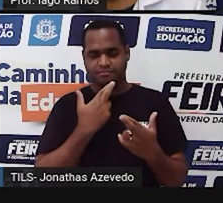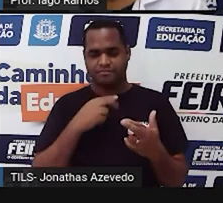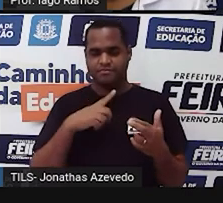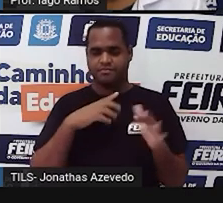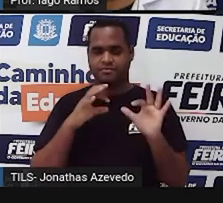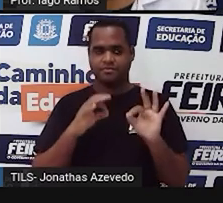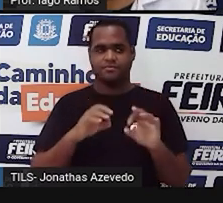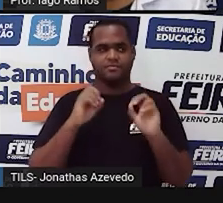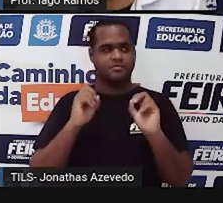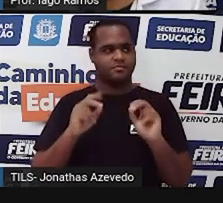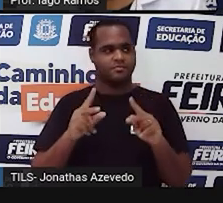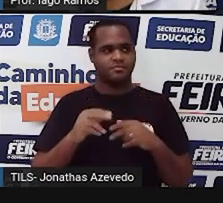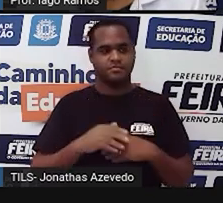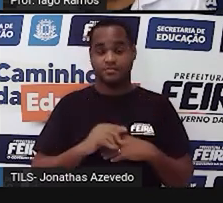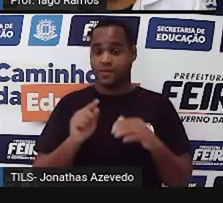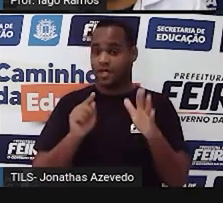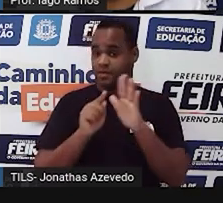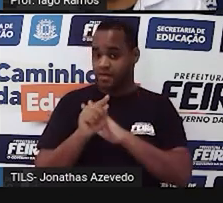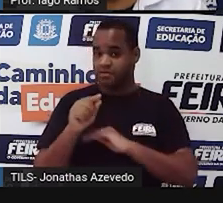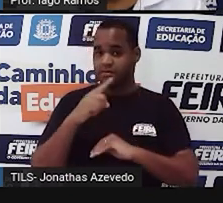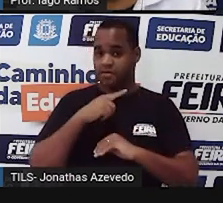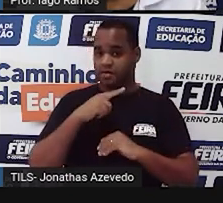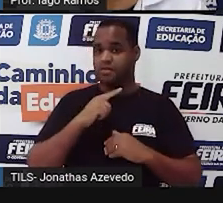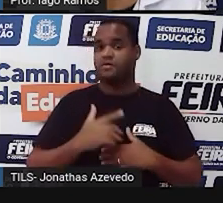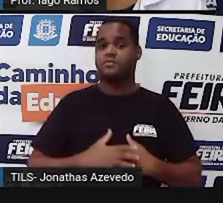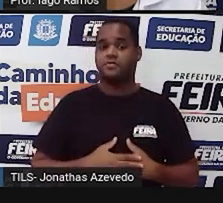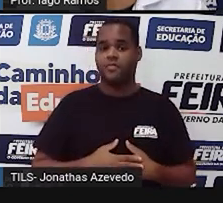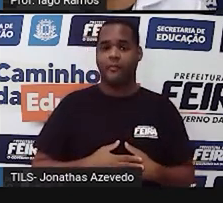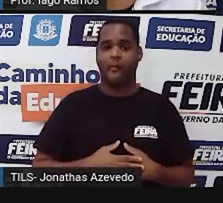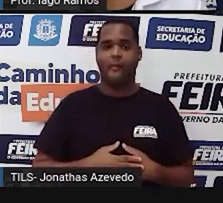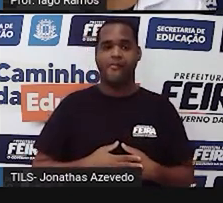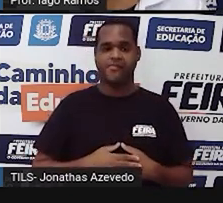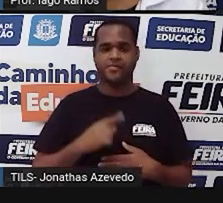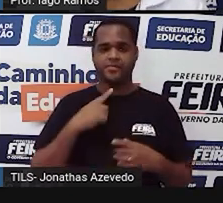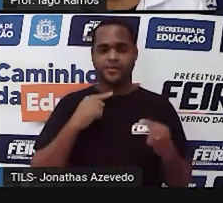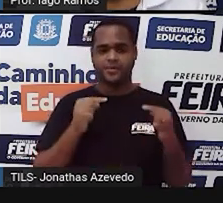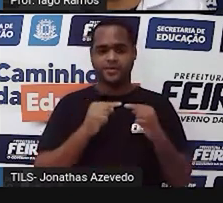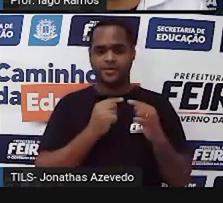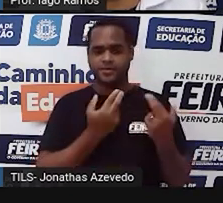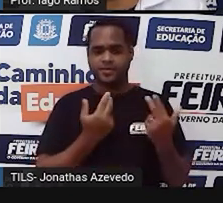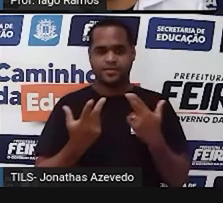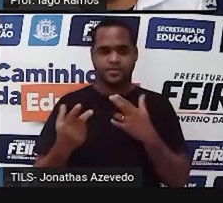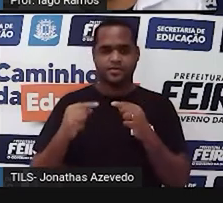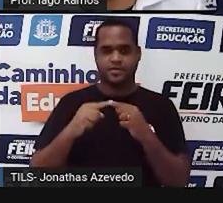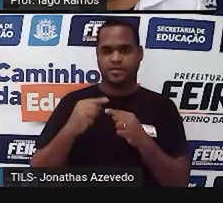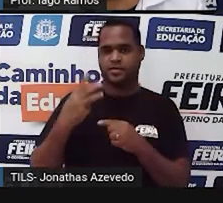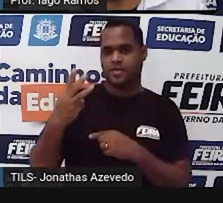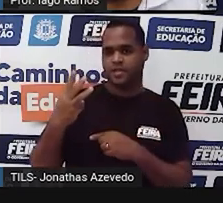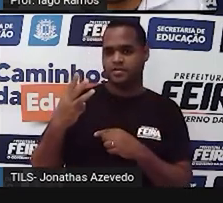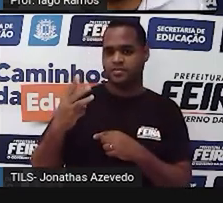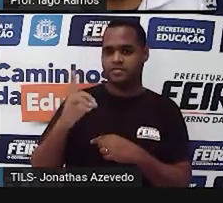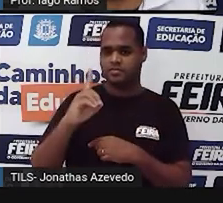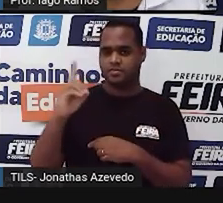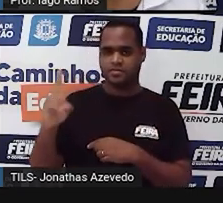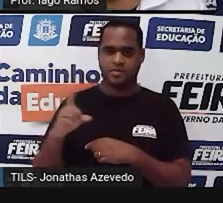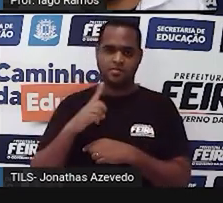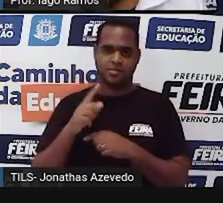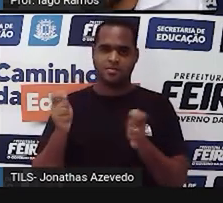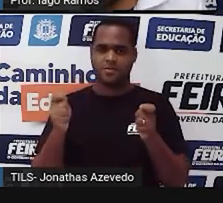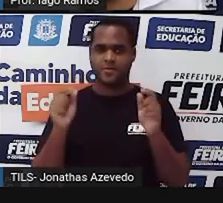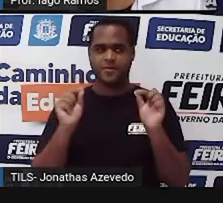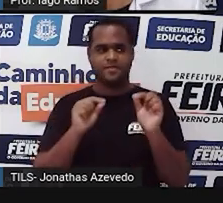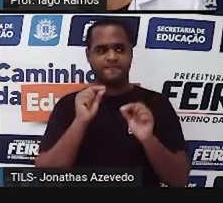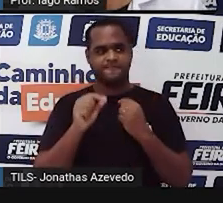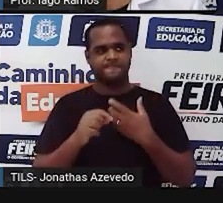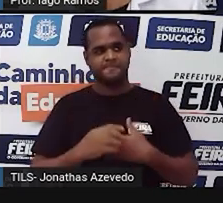Então, tem essa pergunta. Em uma igualdade, se somar três no lado direito, é necessário fazer o quê?